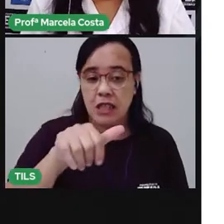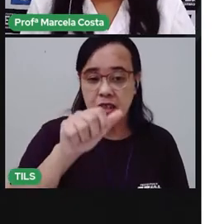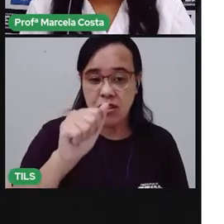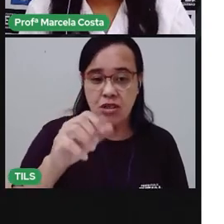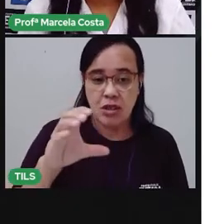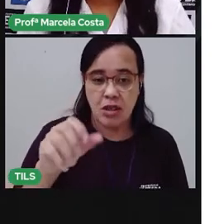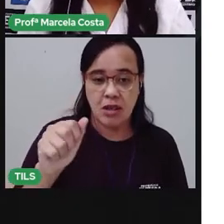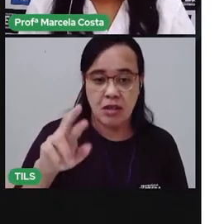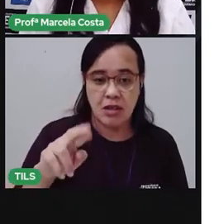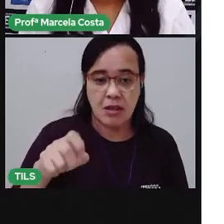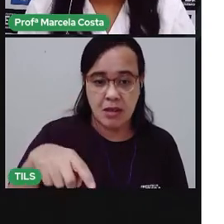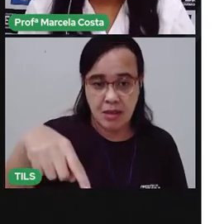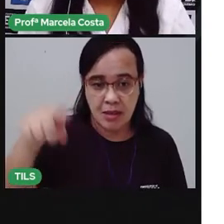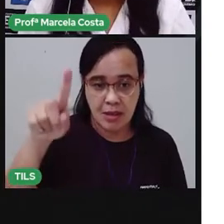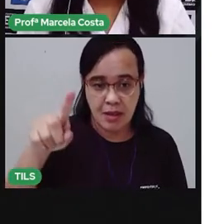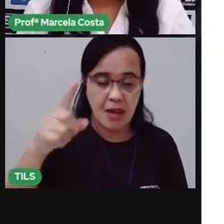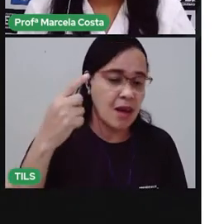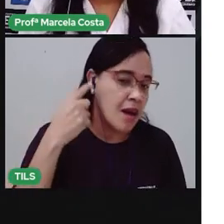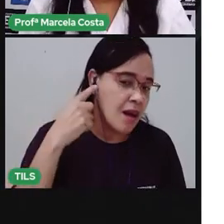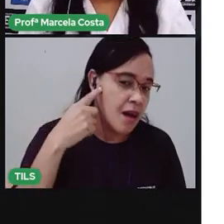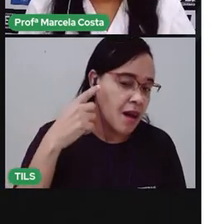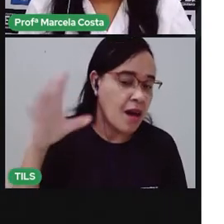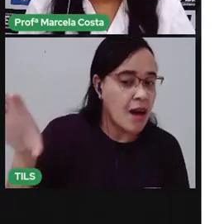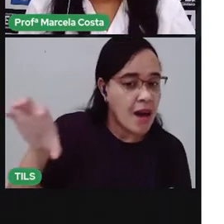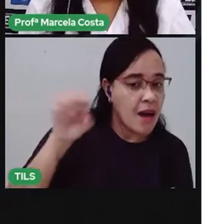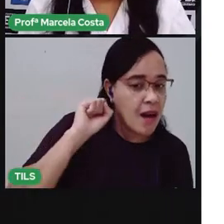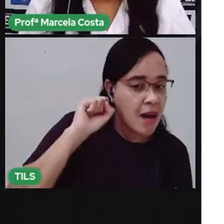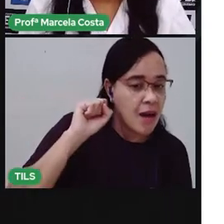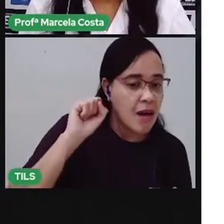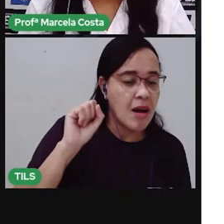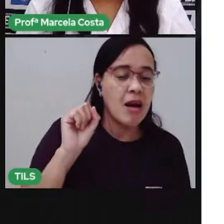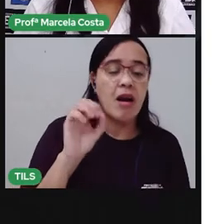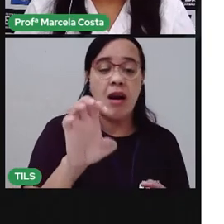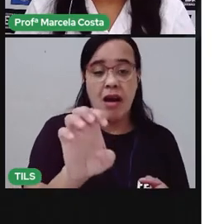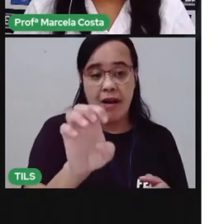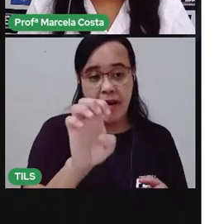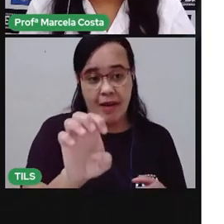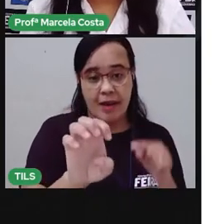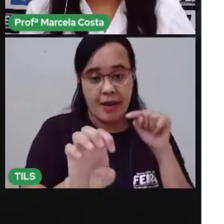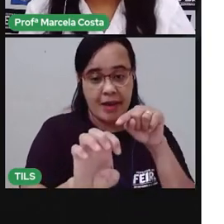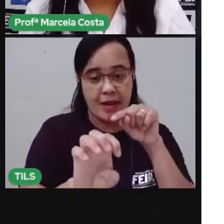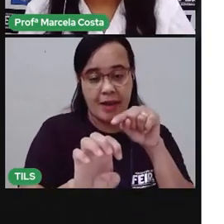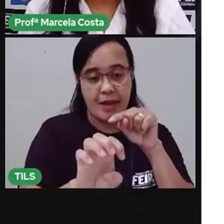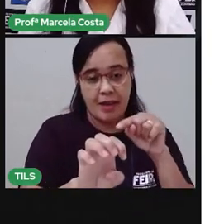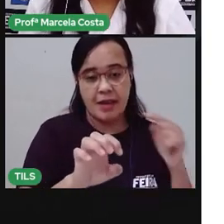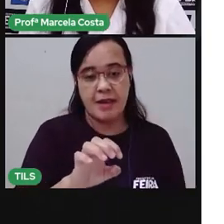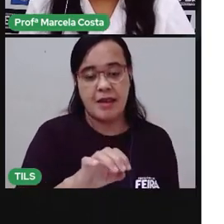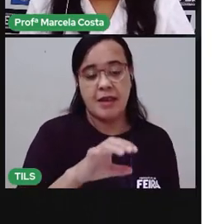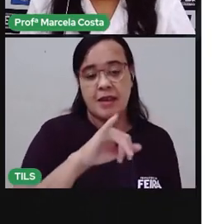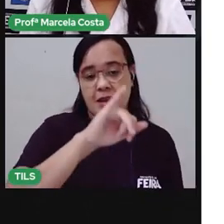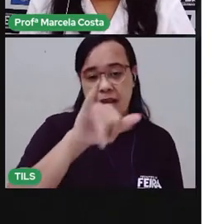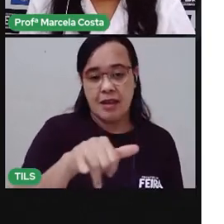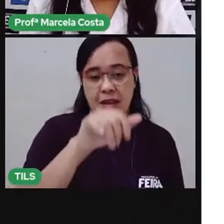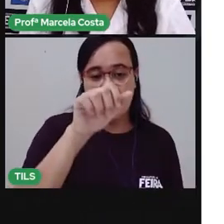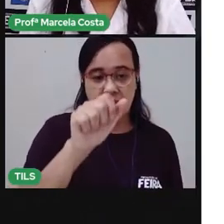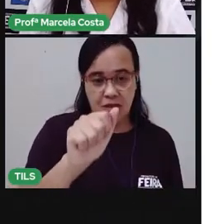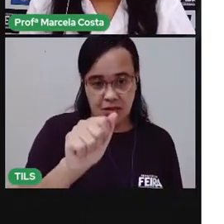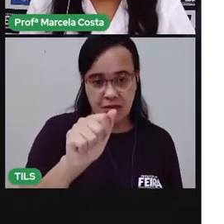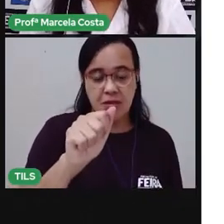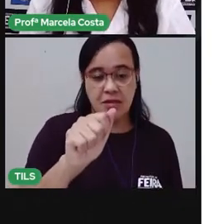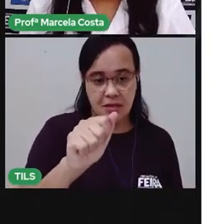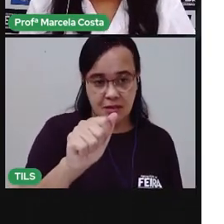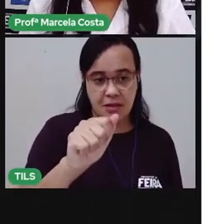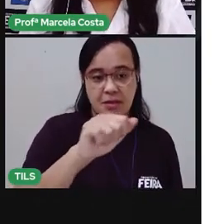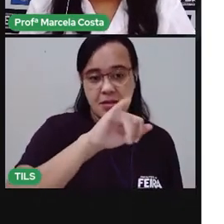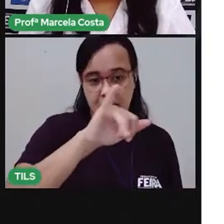Som da letra E, não é isso? Olha a primeira sílaba de jacaré. J